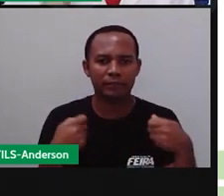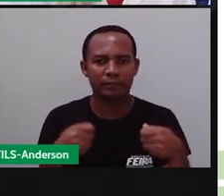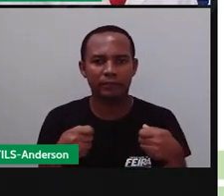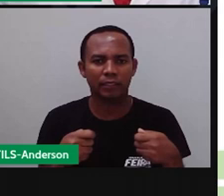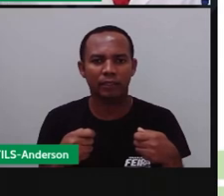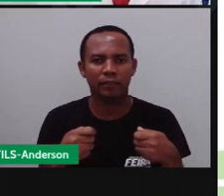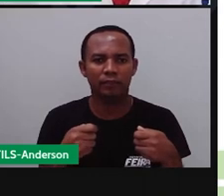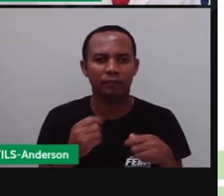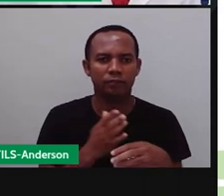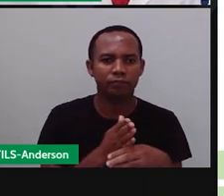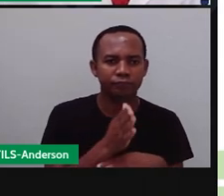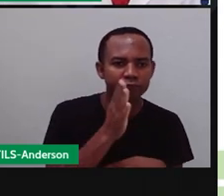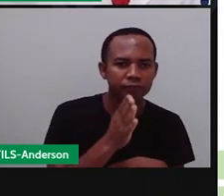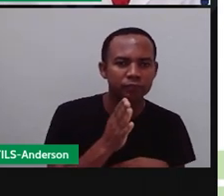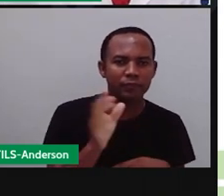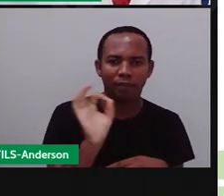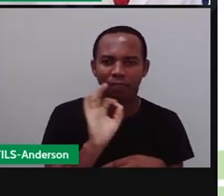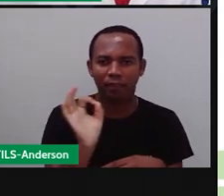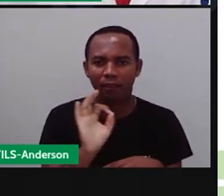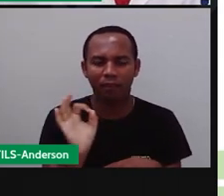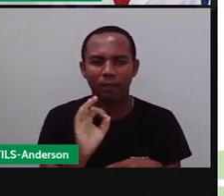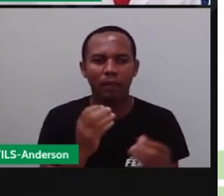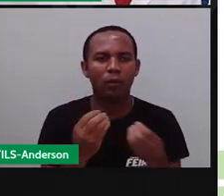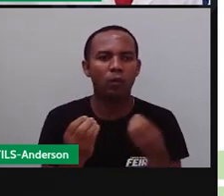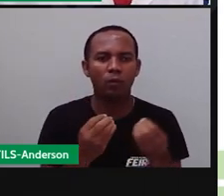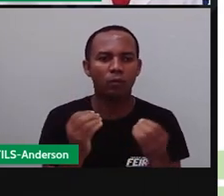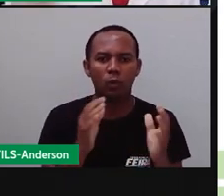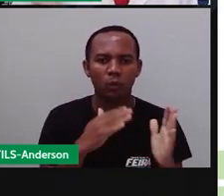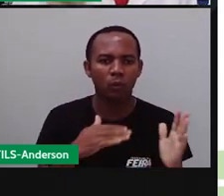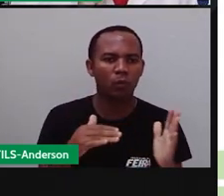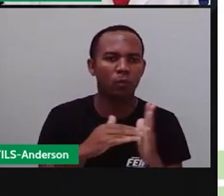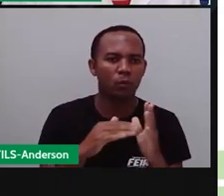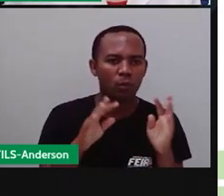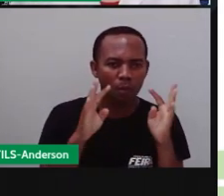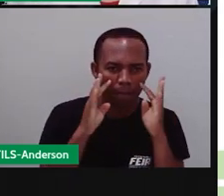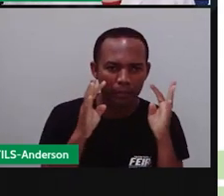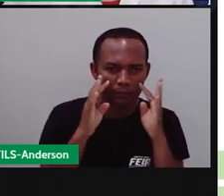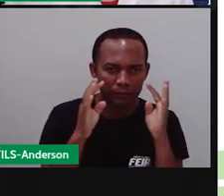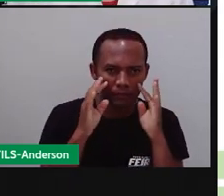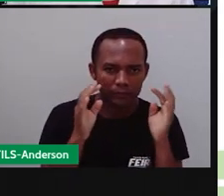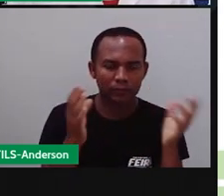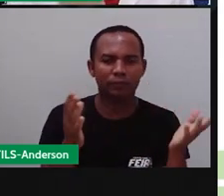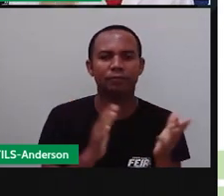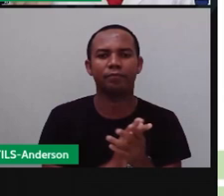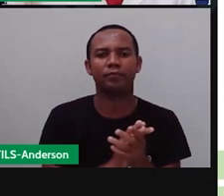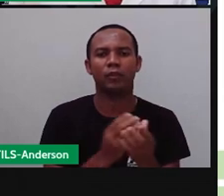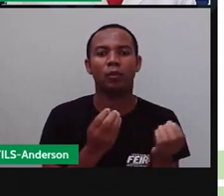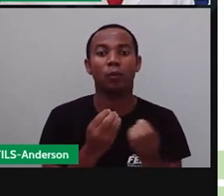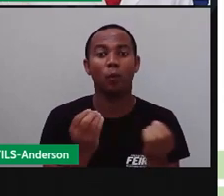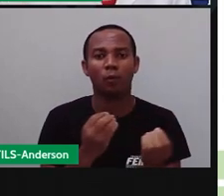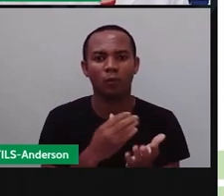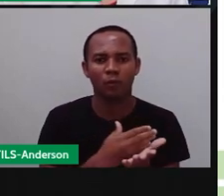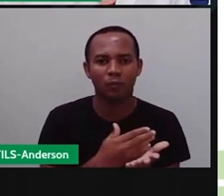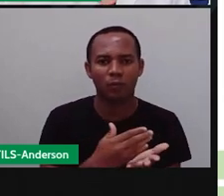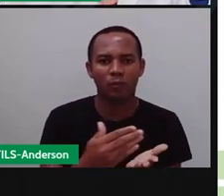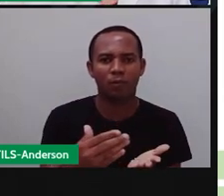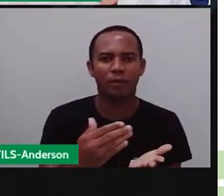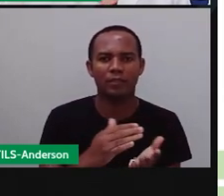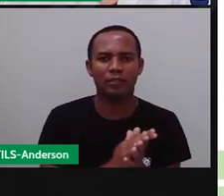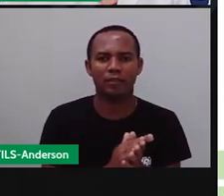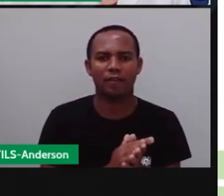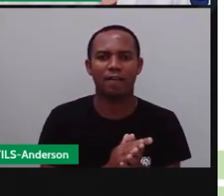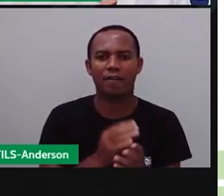daí. Olha, pra nada agora, tá? Todo mundo prestando atenção? Vamos começar. E o que será, Anderson, que vamos